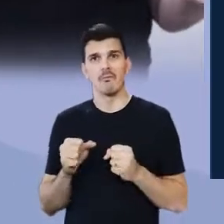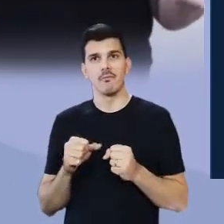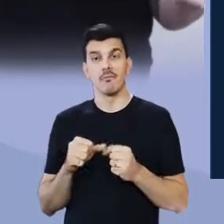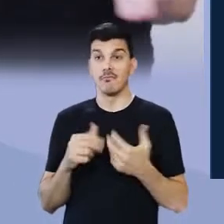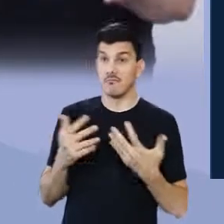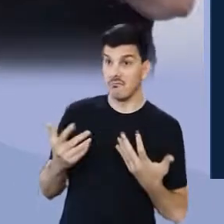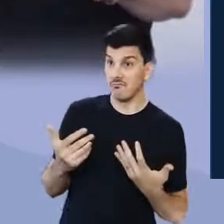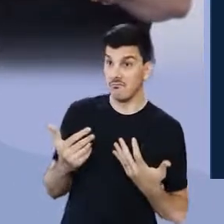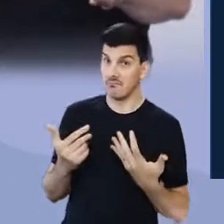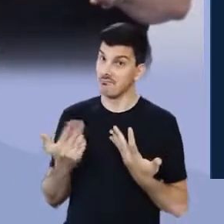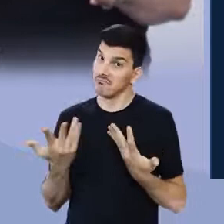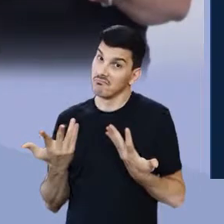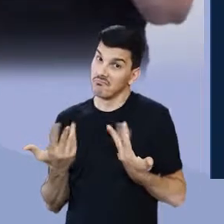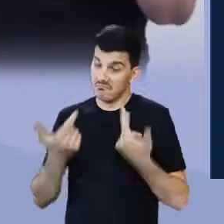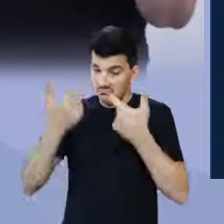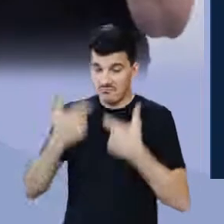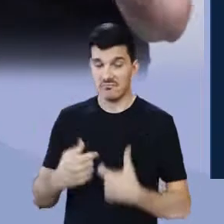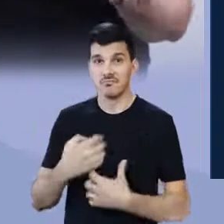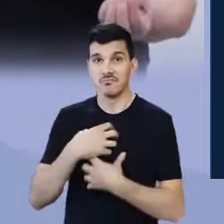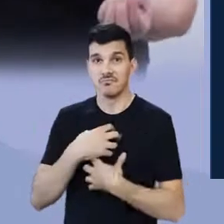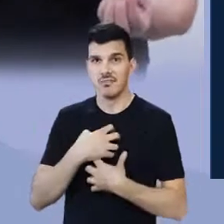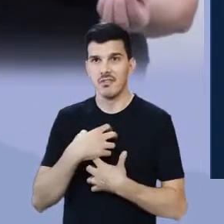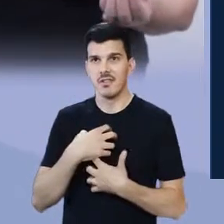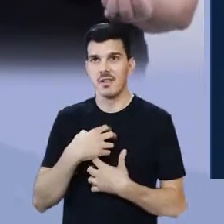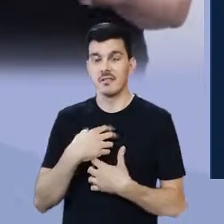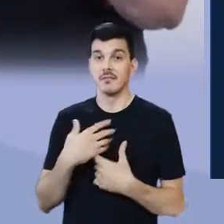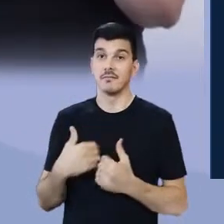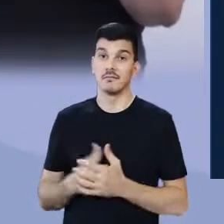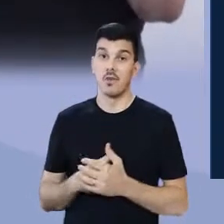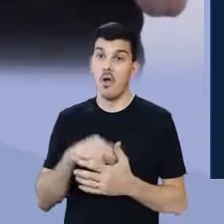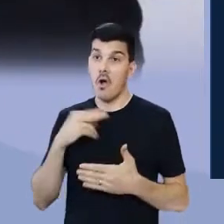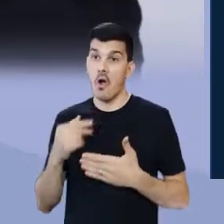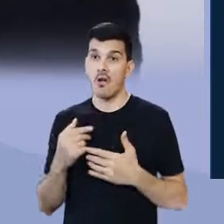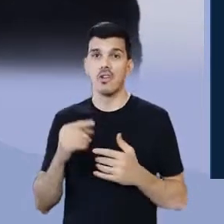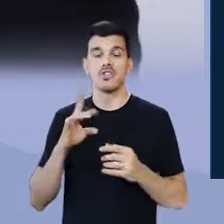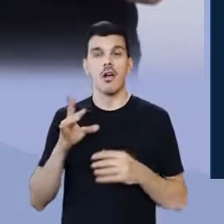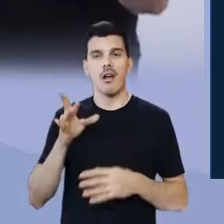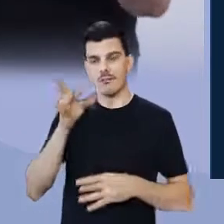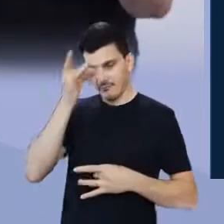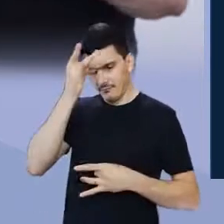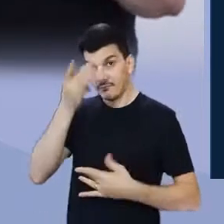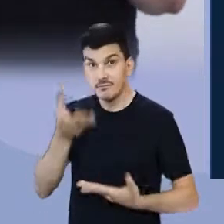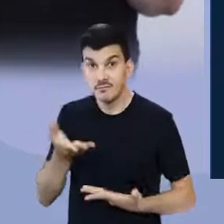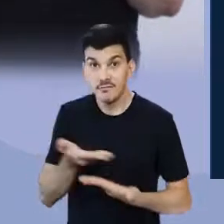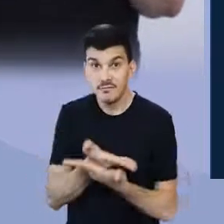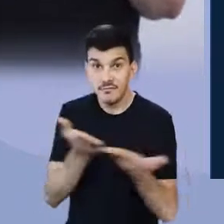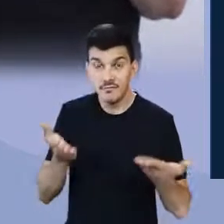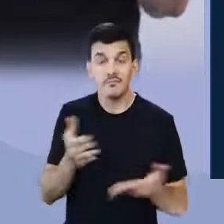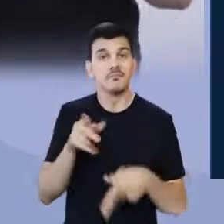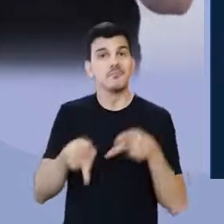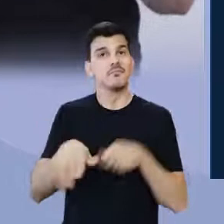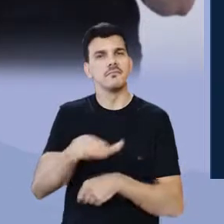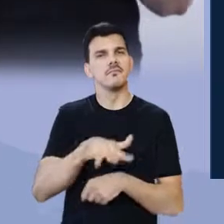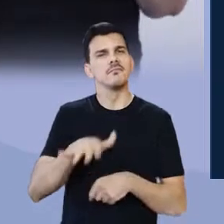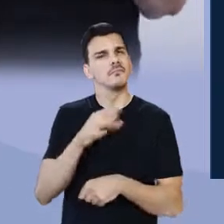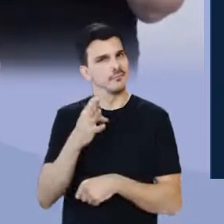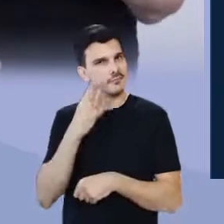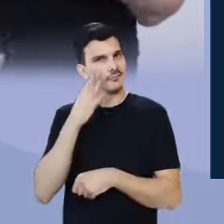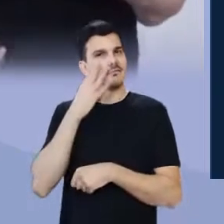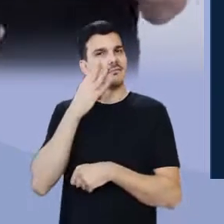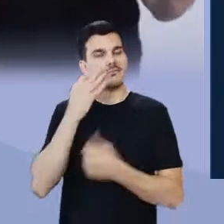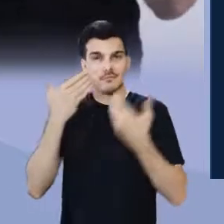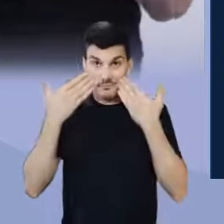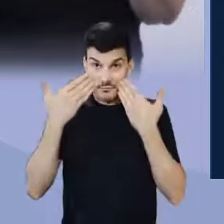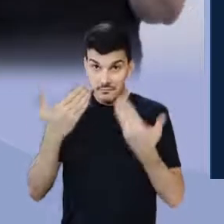papel desvendado? Um papel criado? Um papel oferecido ao público para trazer a